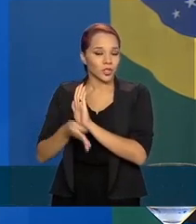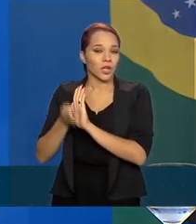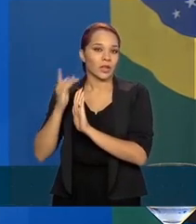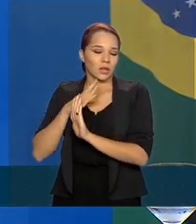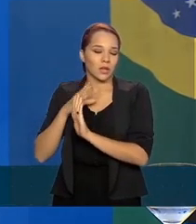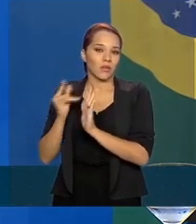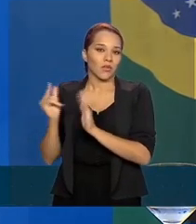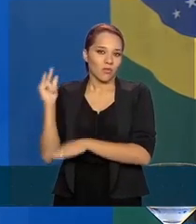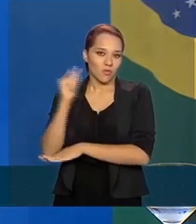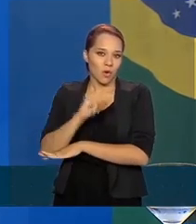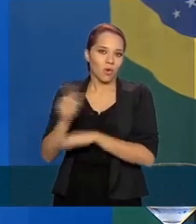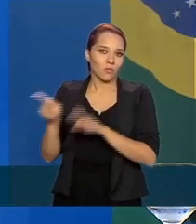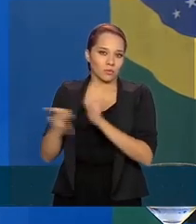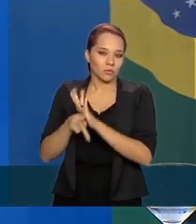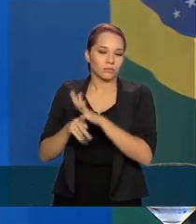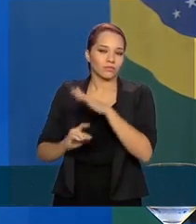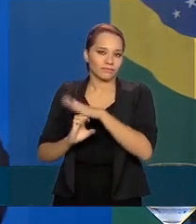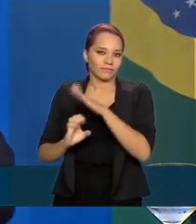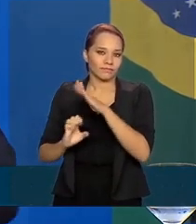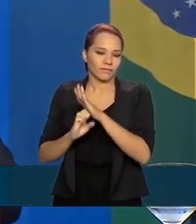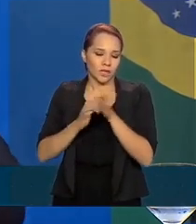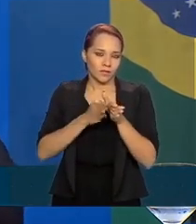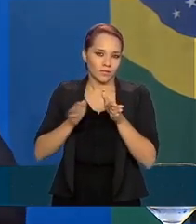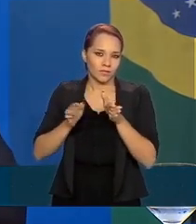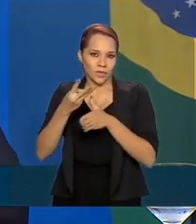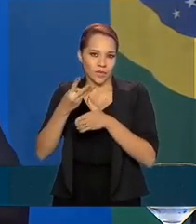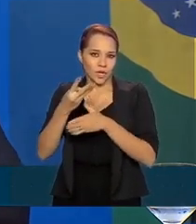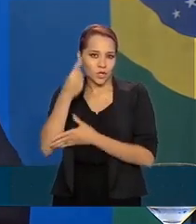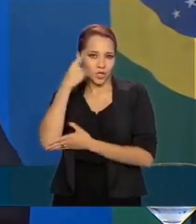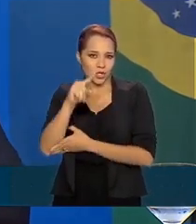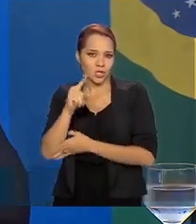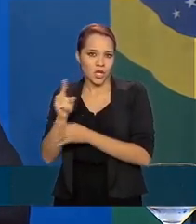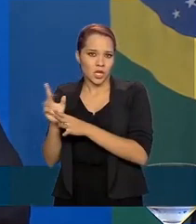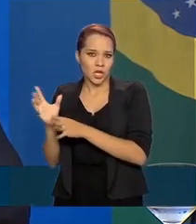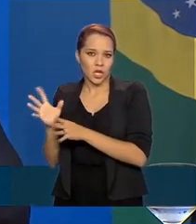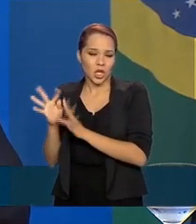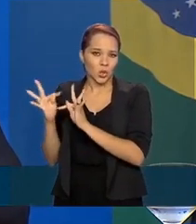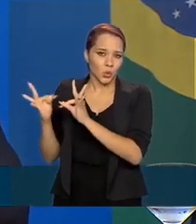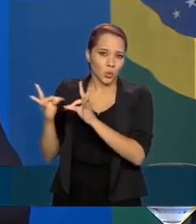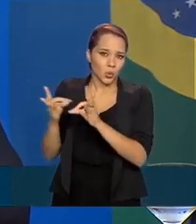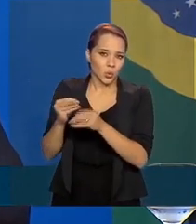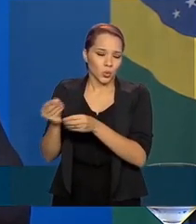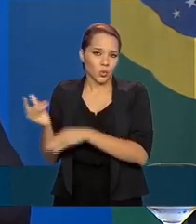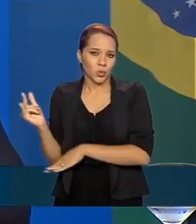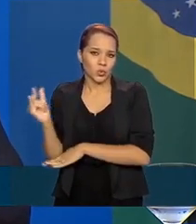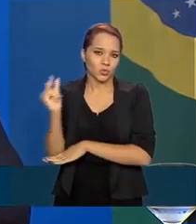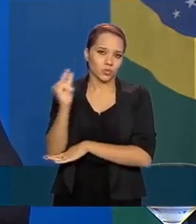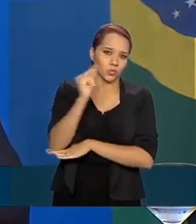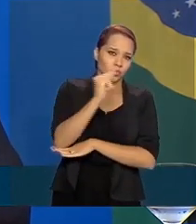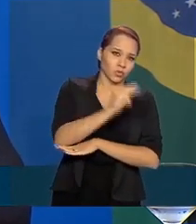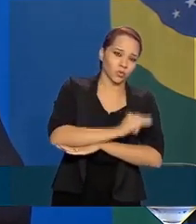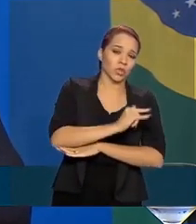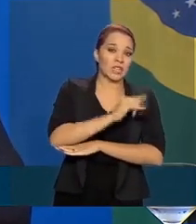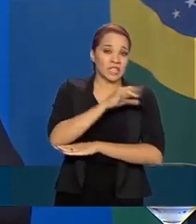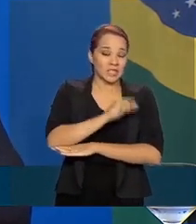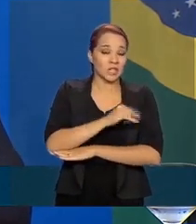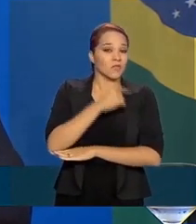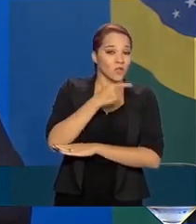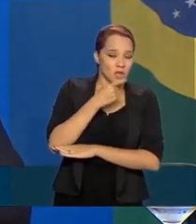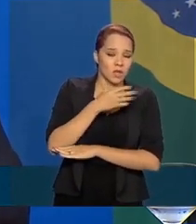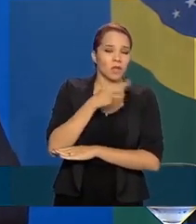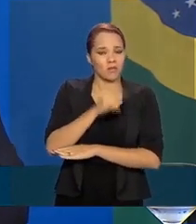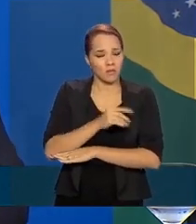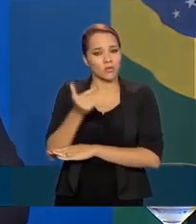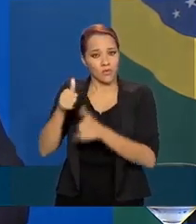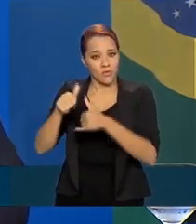comerciais, nesses próximos três dias, que devem trazer praticamente todos esses brasileiros. Se não conseguirem trazer todos, nós providenciaremos que